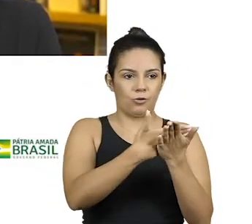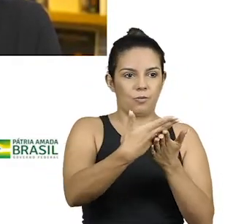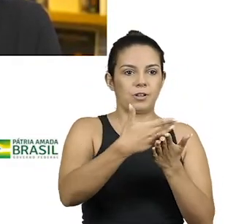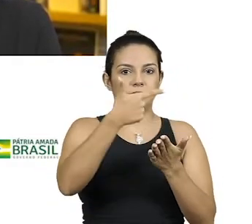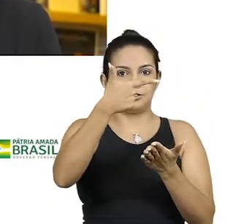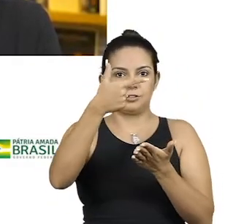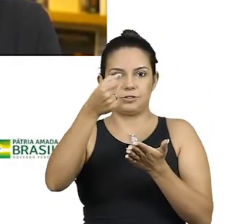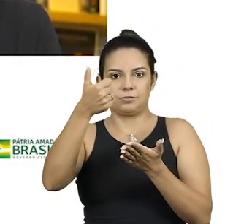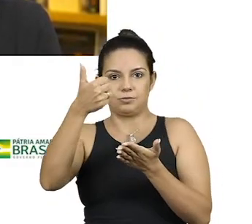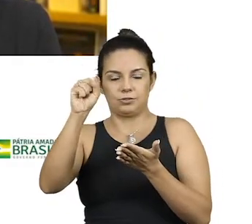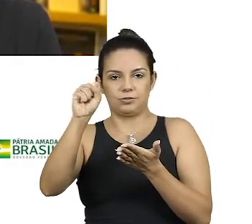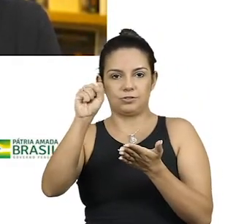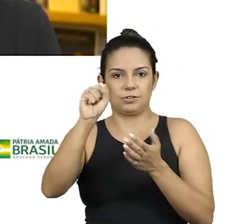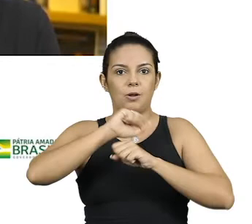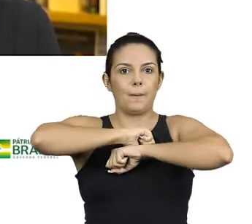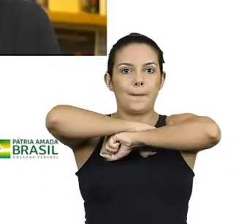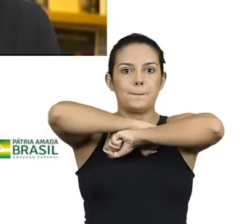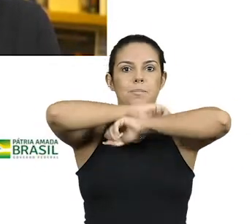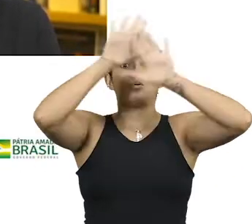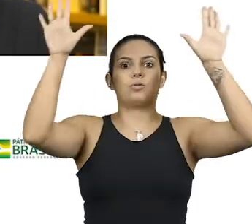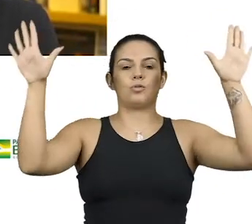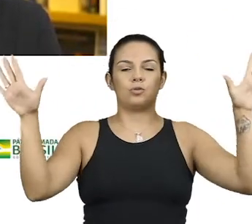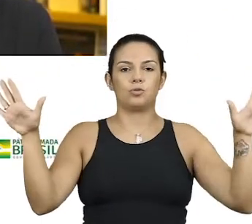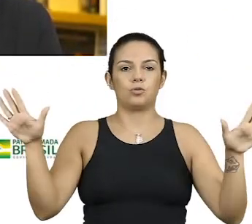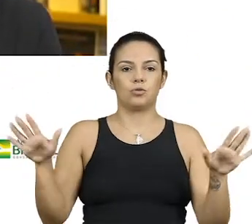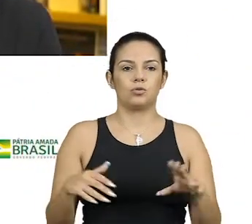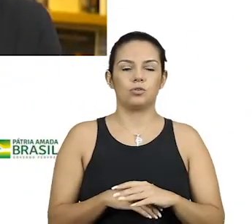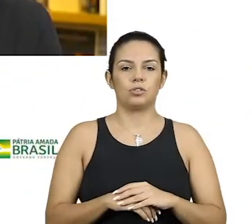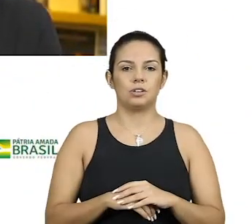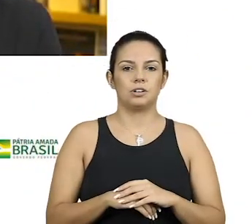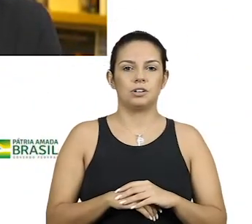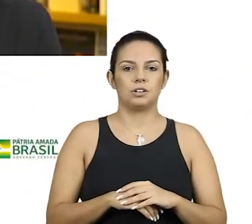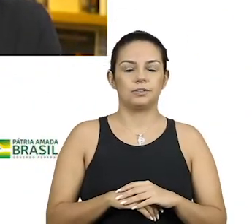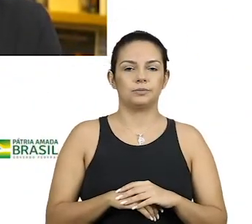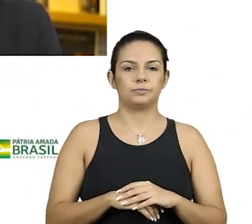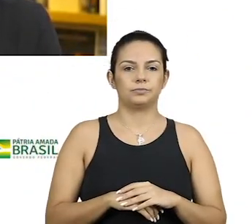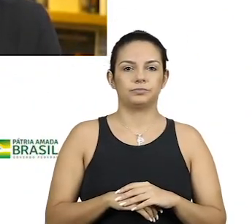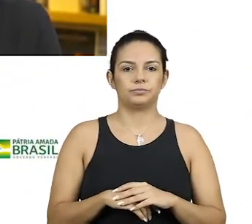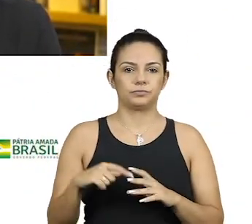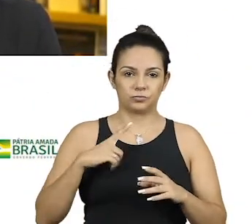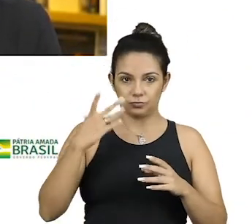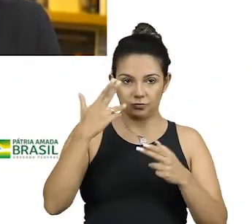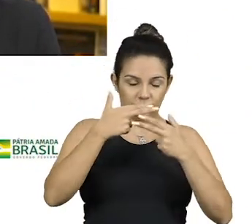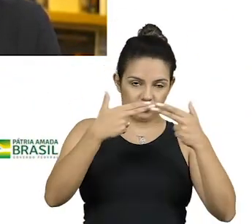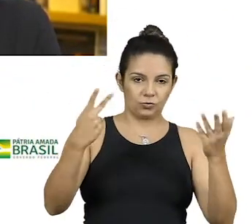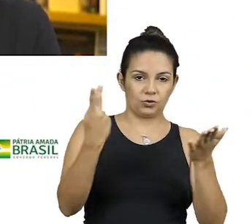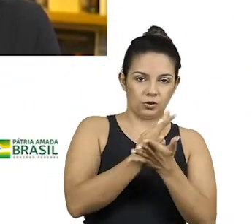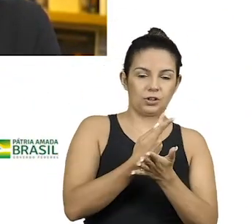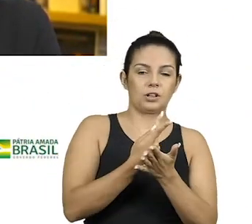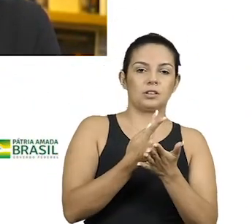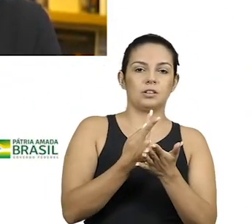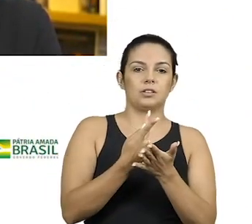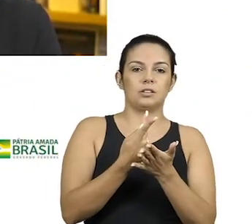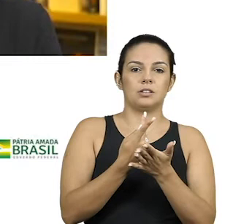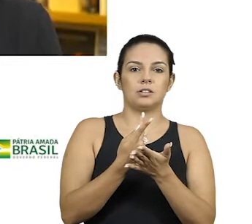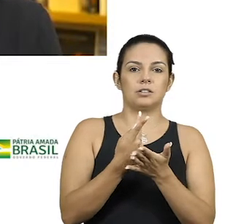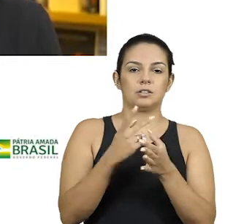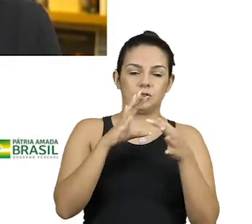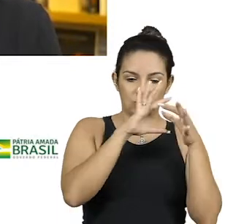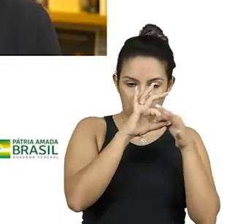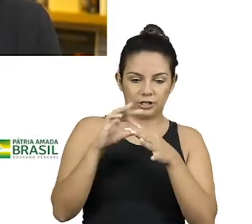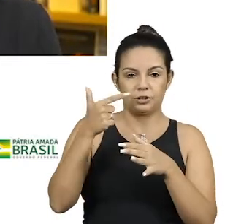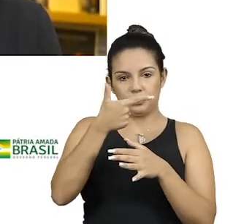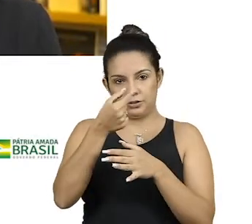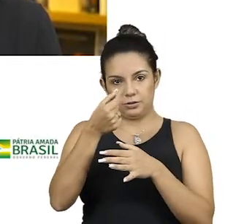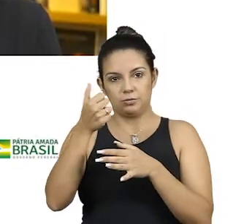2018 naquela explosão que, é claro, tem muitas outras coisas a serem consideradas nesse contexto